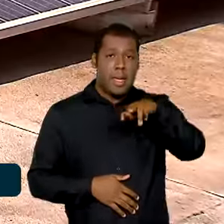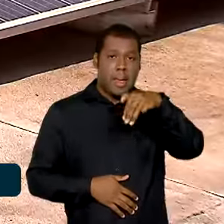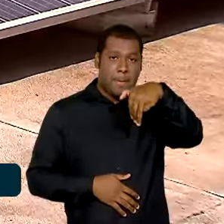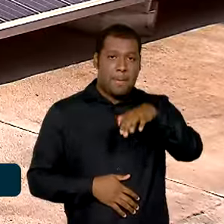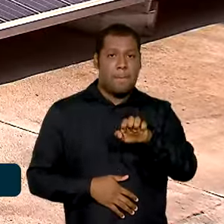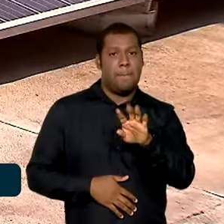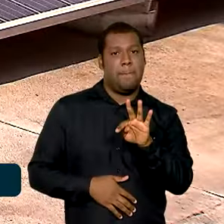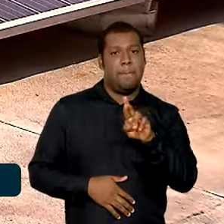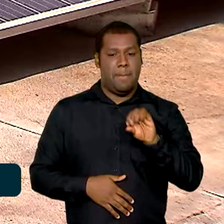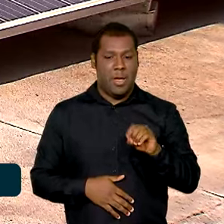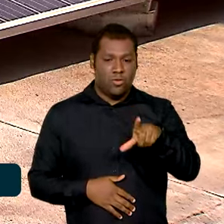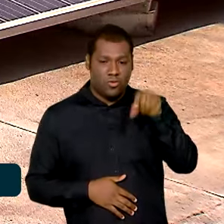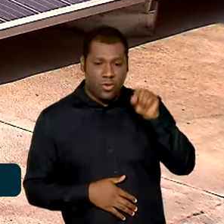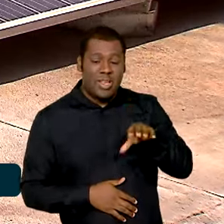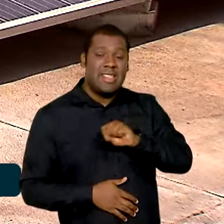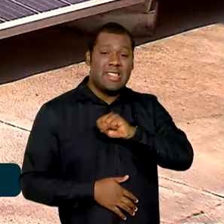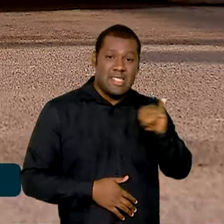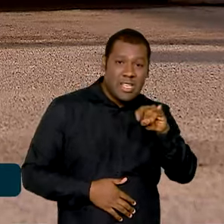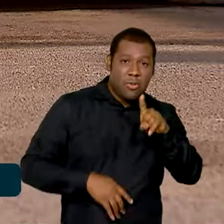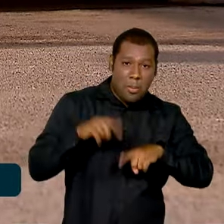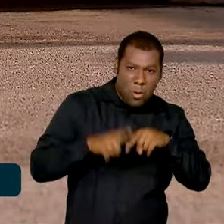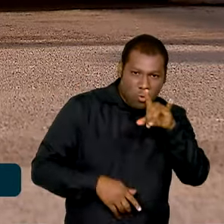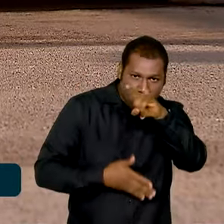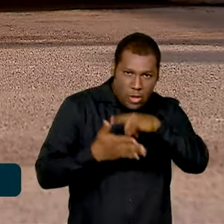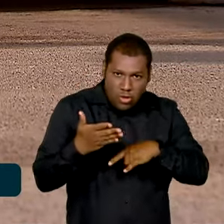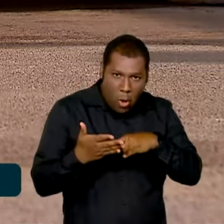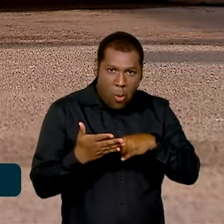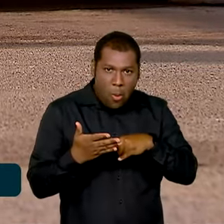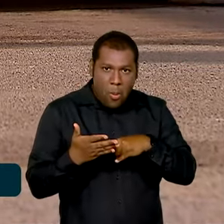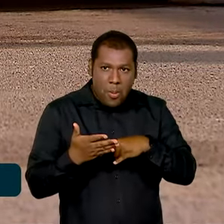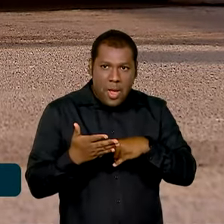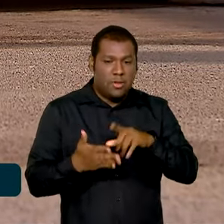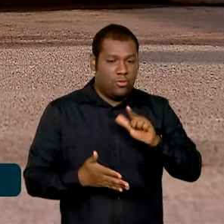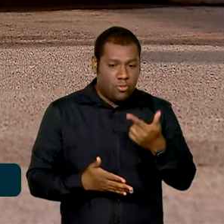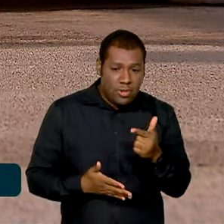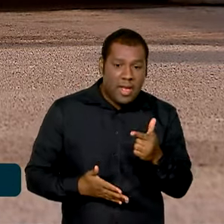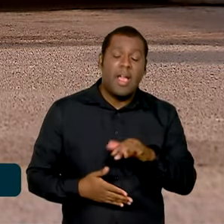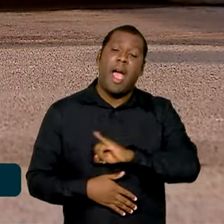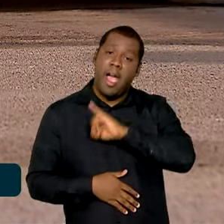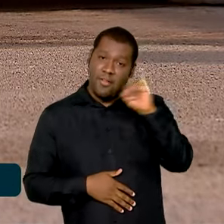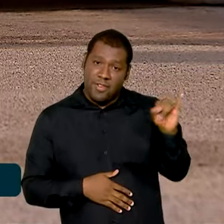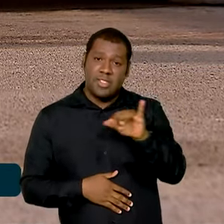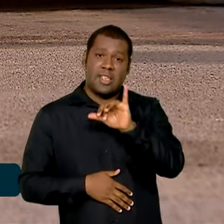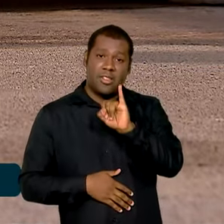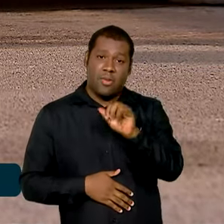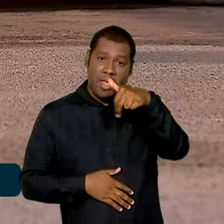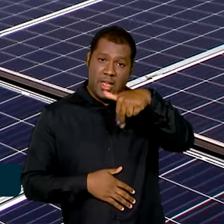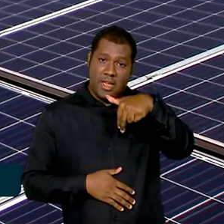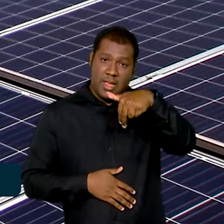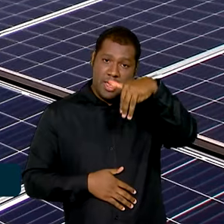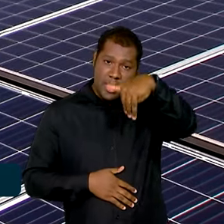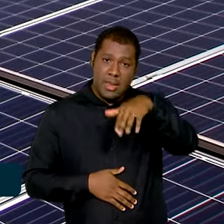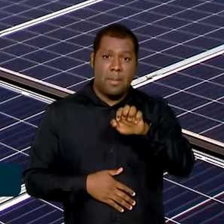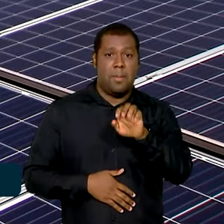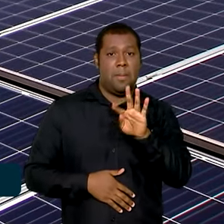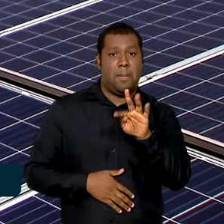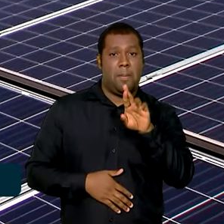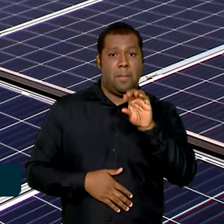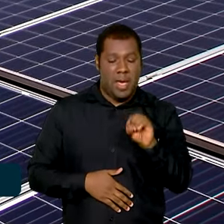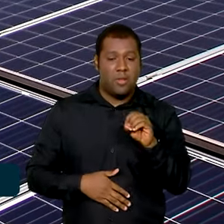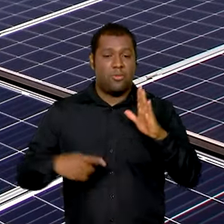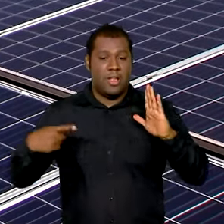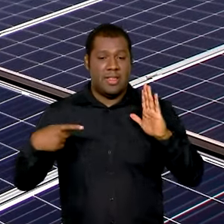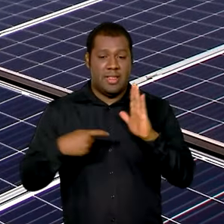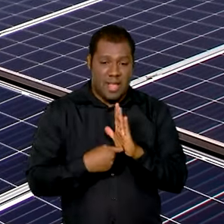perceber que o produto não tem o certificado, deve entrar em contato com o Instituto e denunciar por meio dos canais de